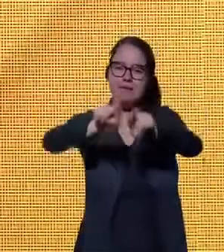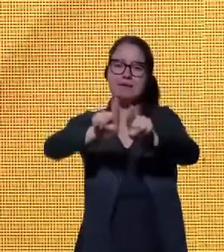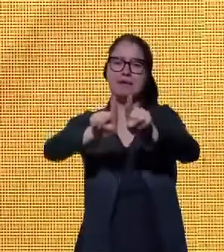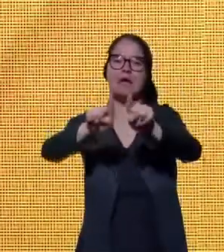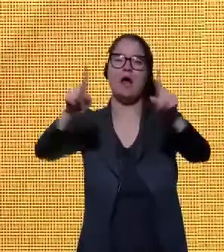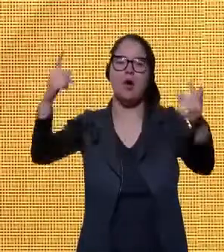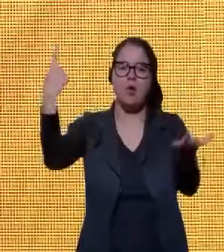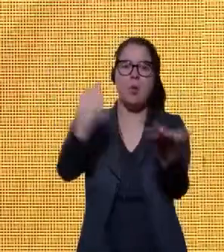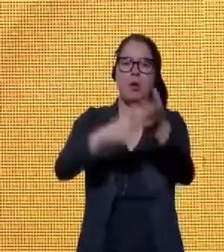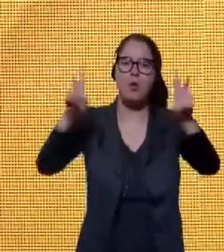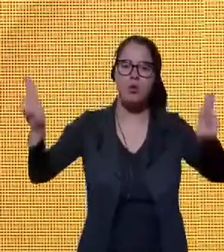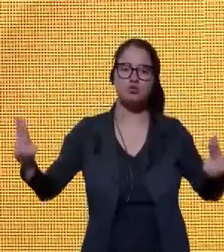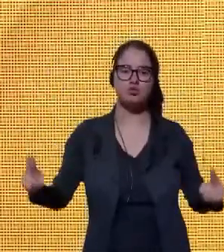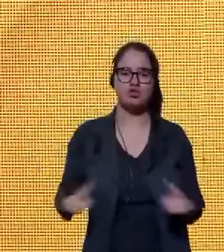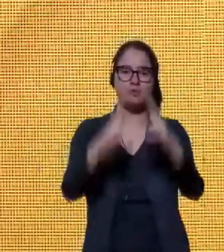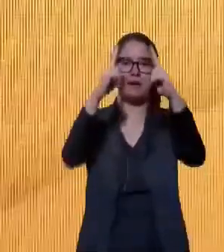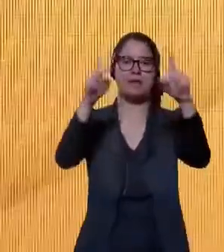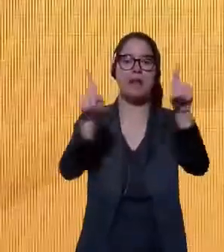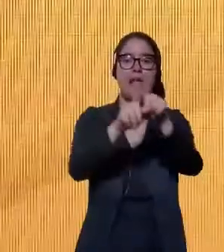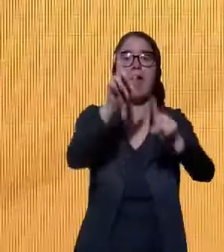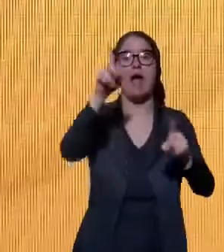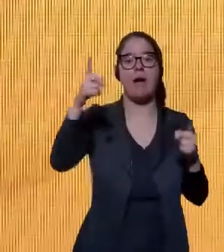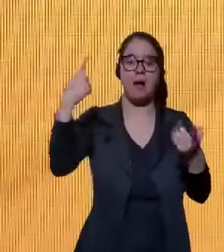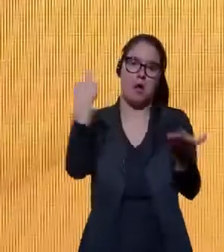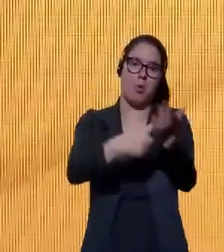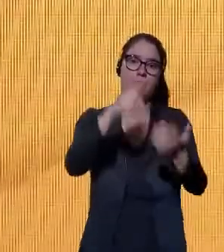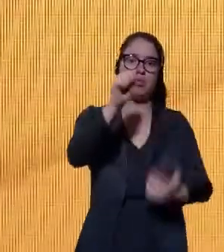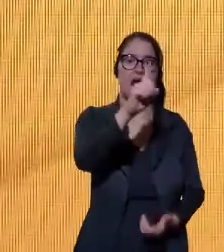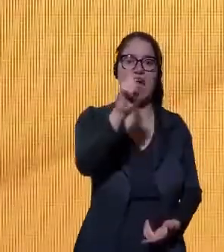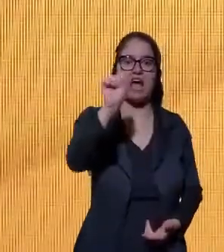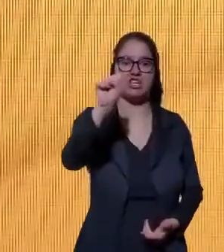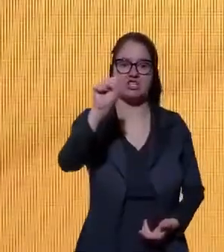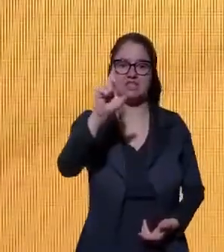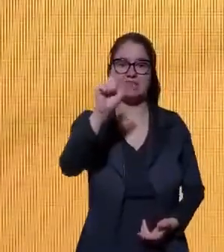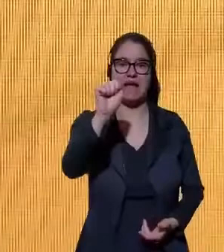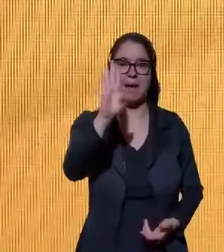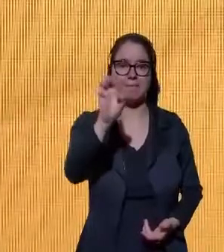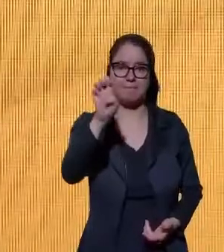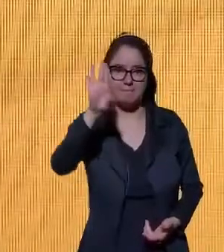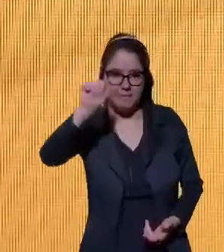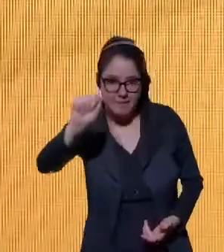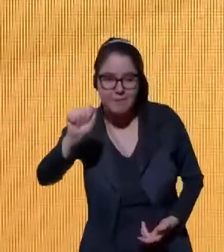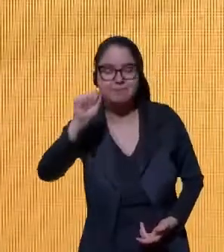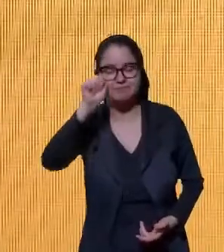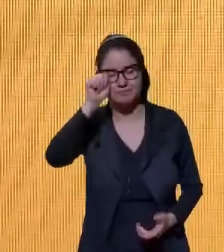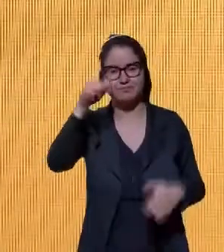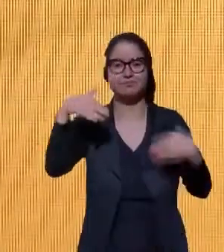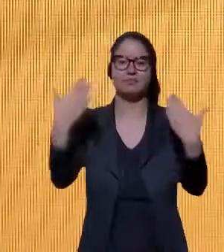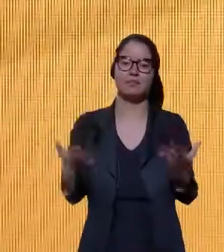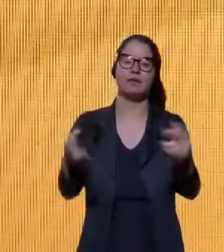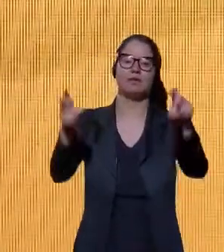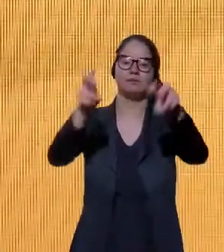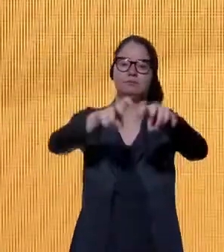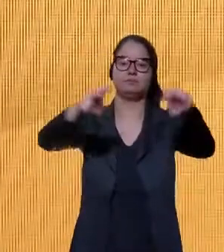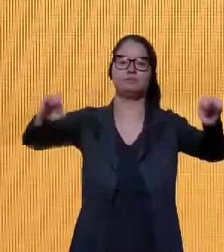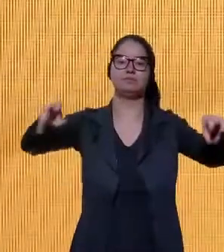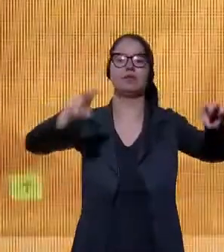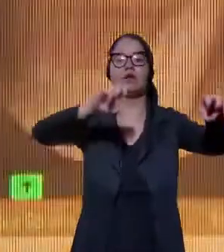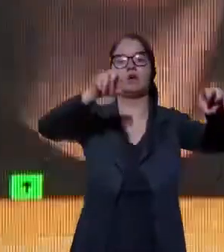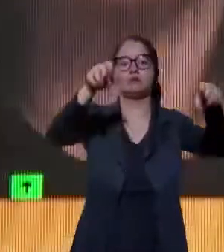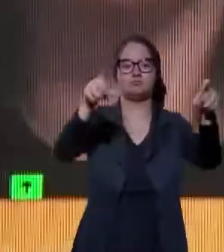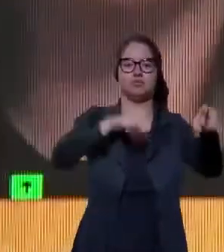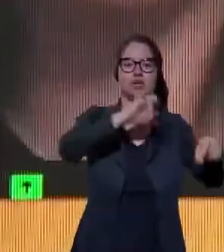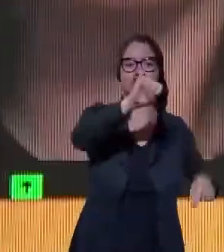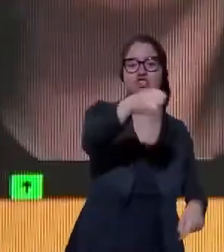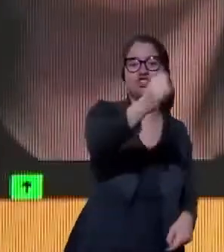de ação de Addis Adeba. Muito bem, essa mesa redonda conta com a participação de Jeanette Lontra, presidente